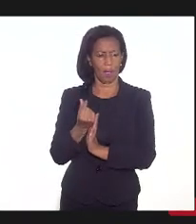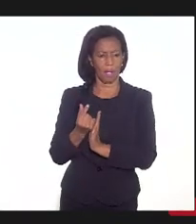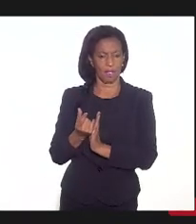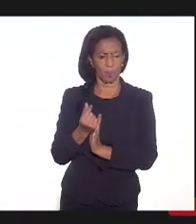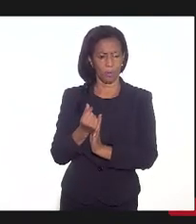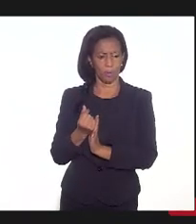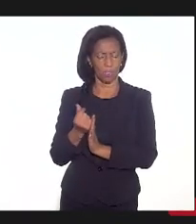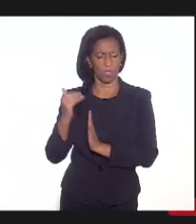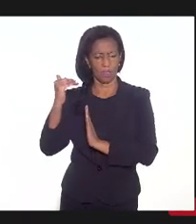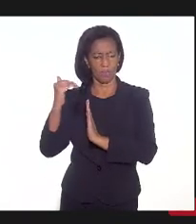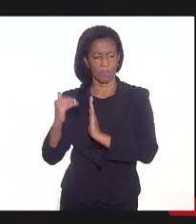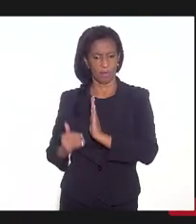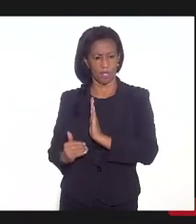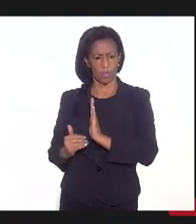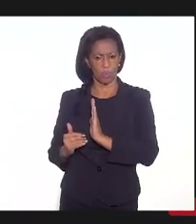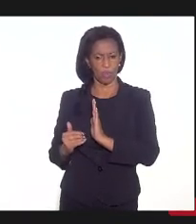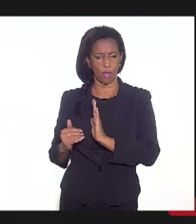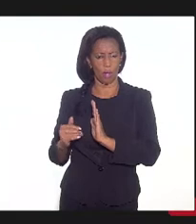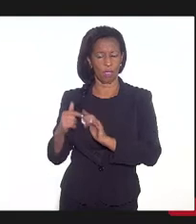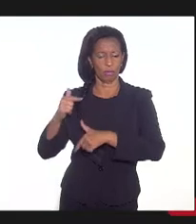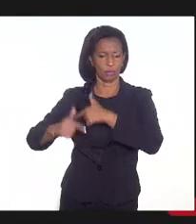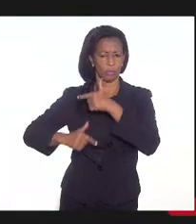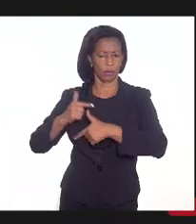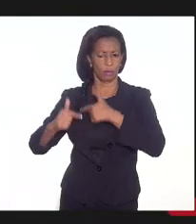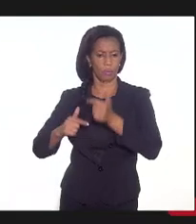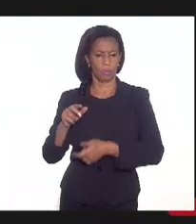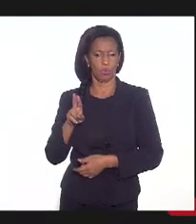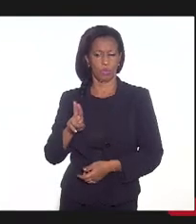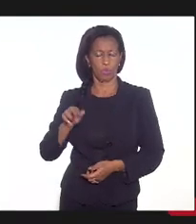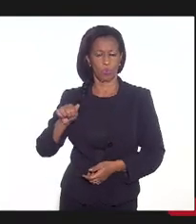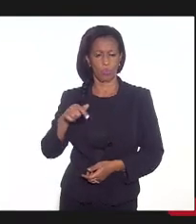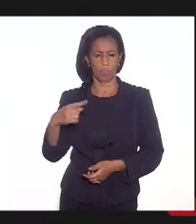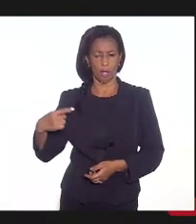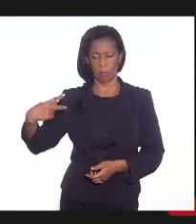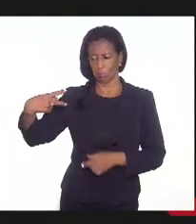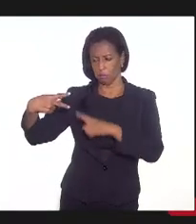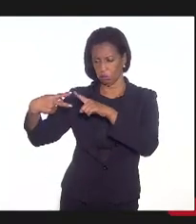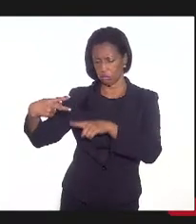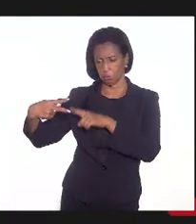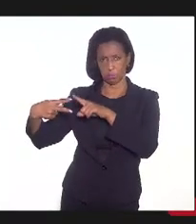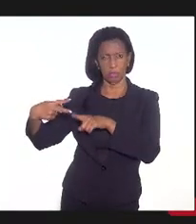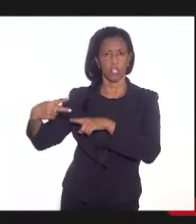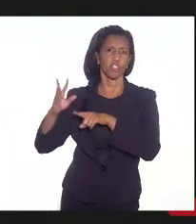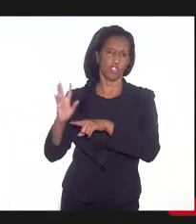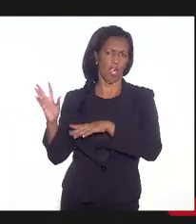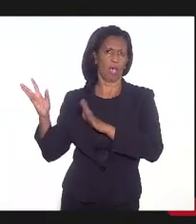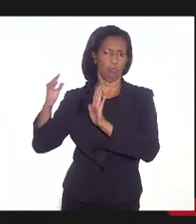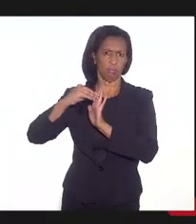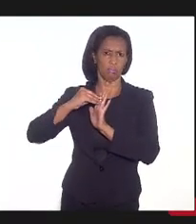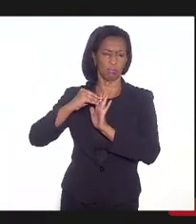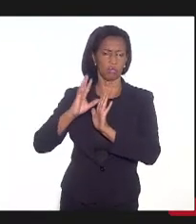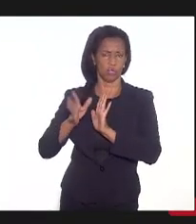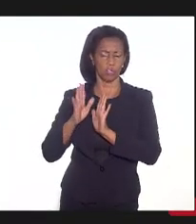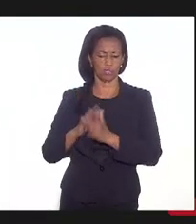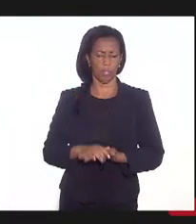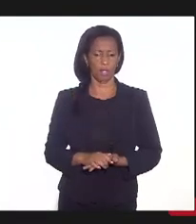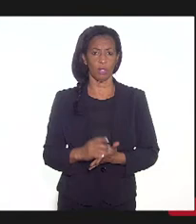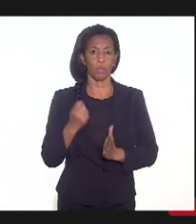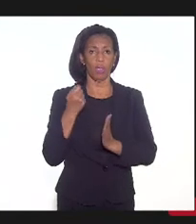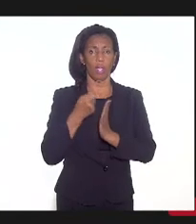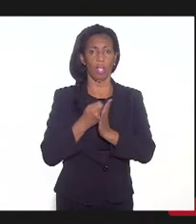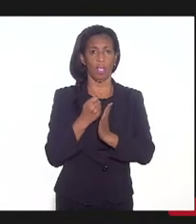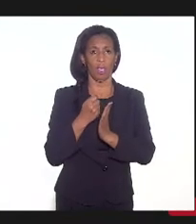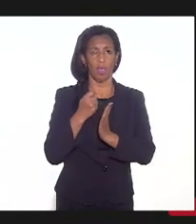servidores da União. Essas duas aqui já foram implementadas anteriormente no regime